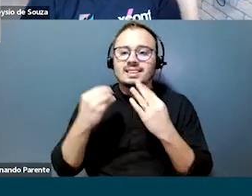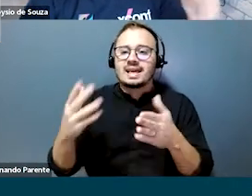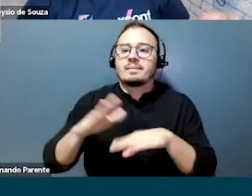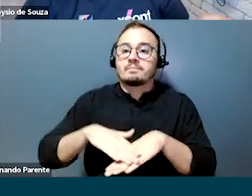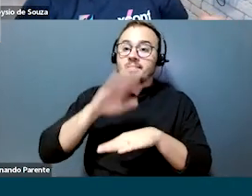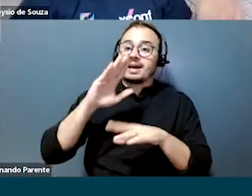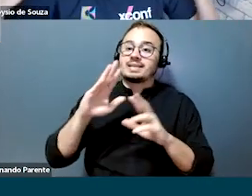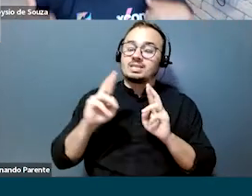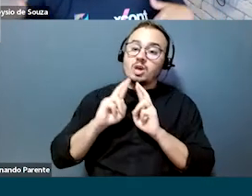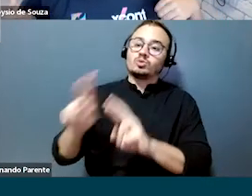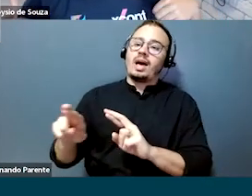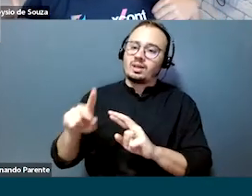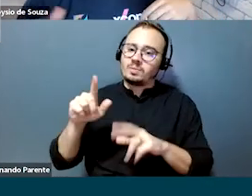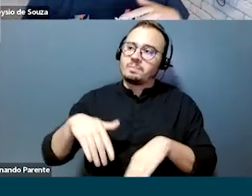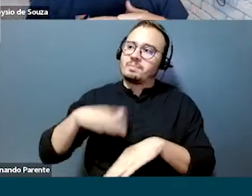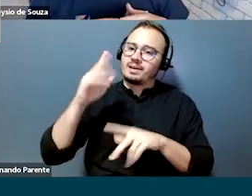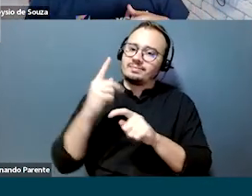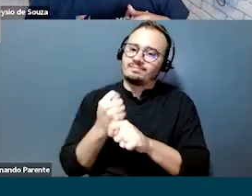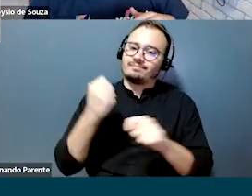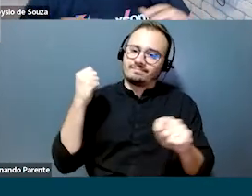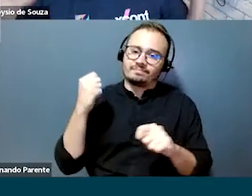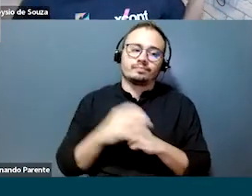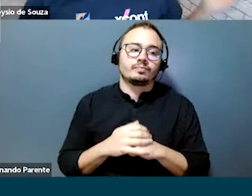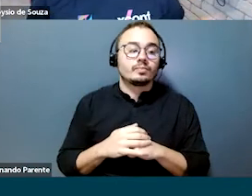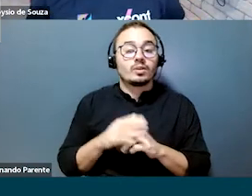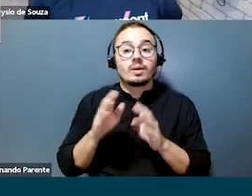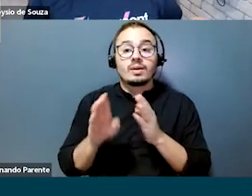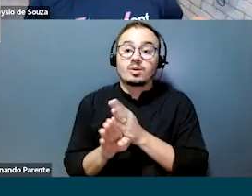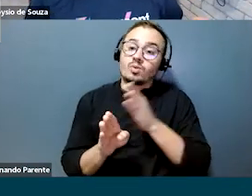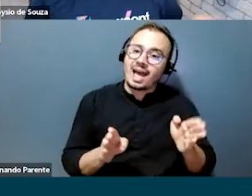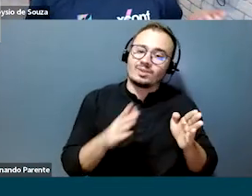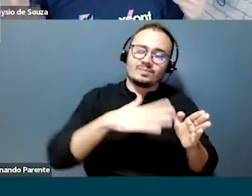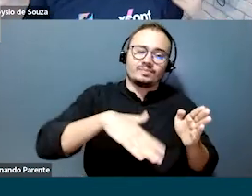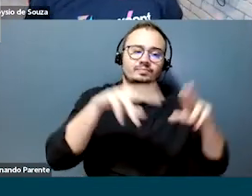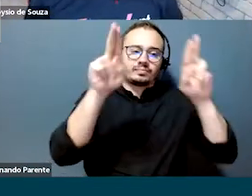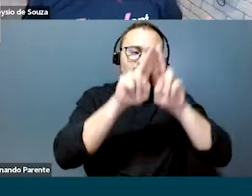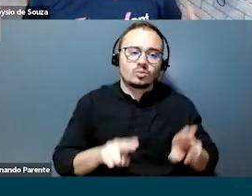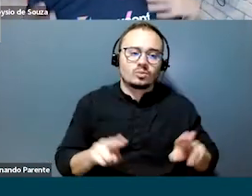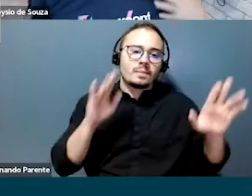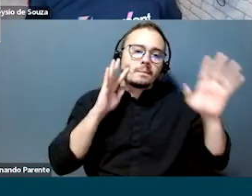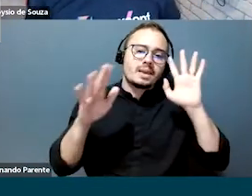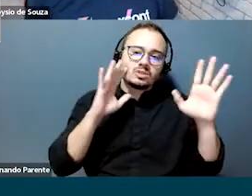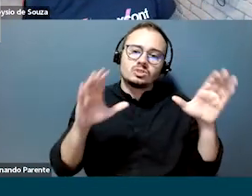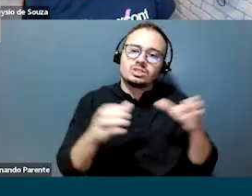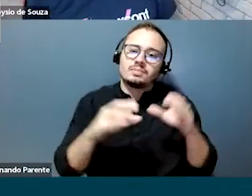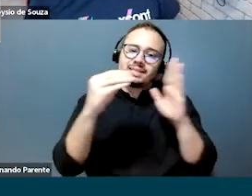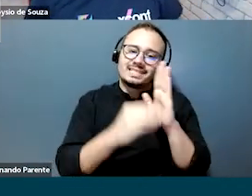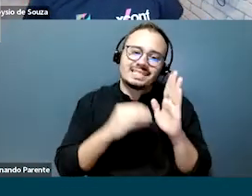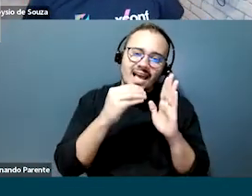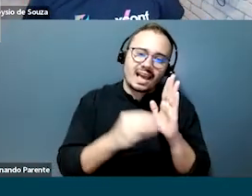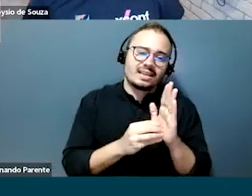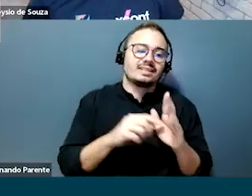Agora, do lado da Natura, pensem em um time de design e tecnologia, um time de produto,